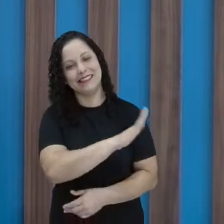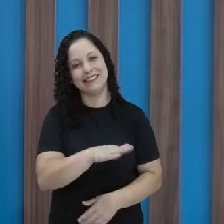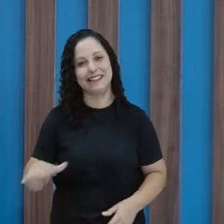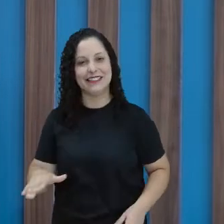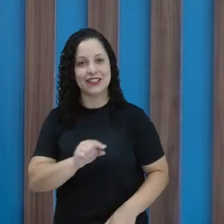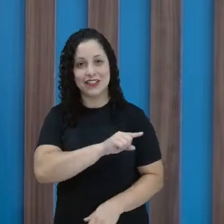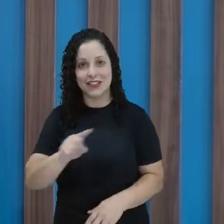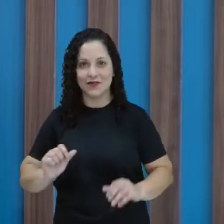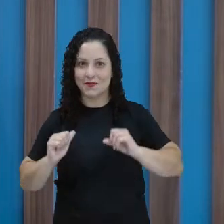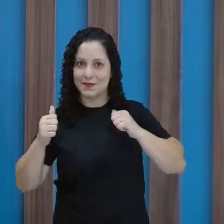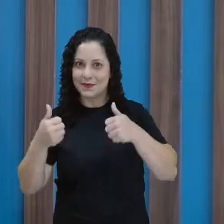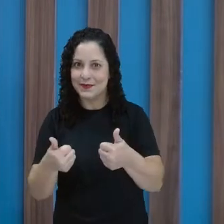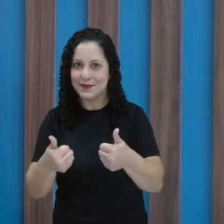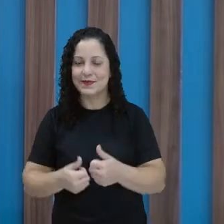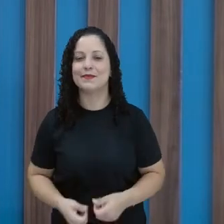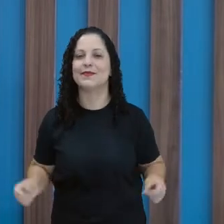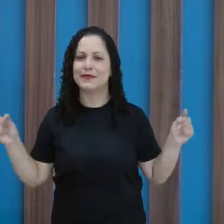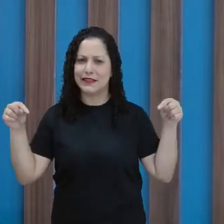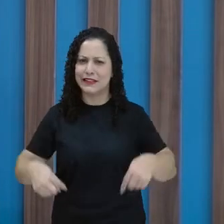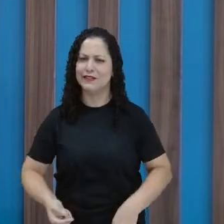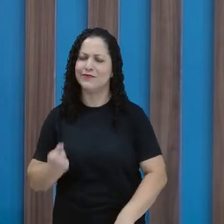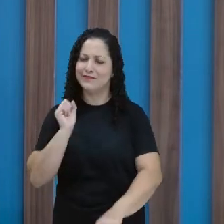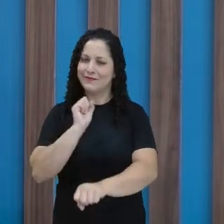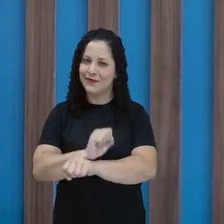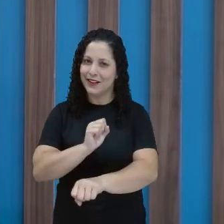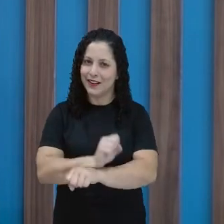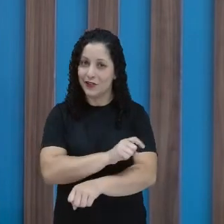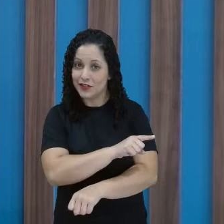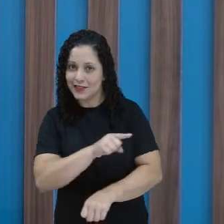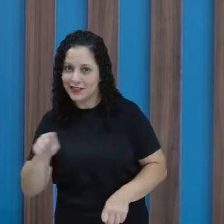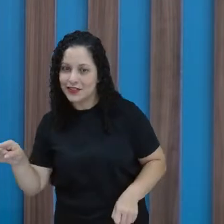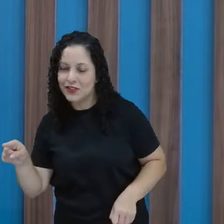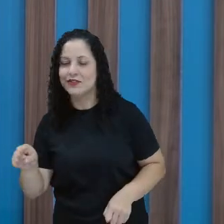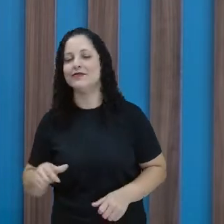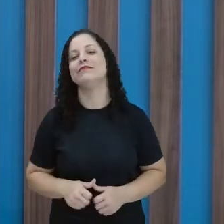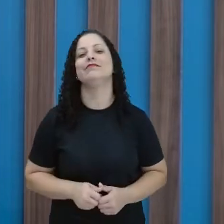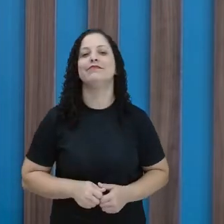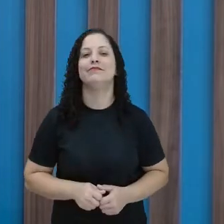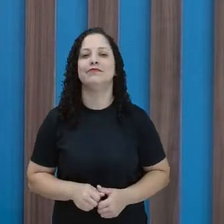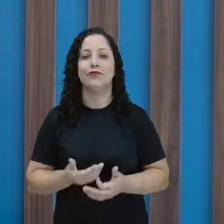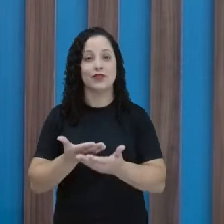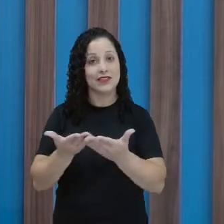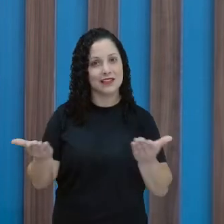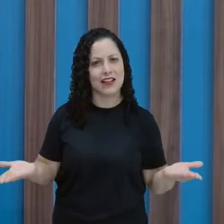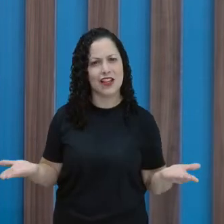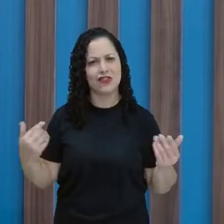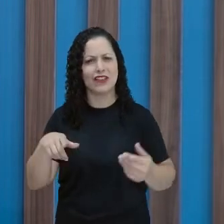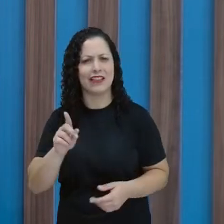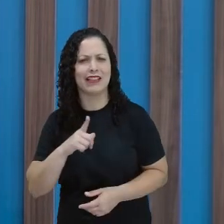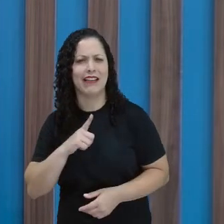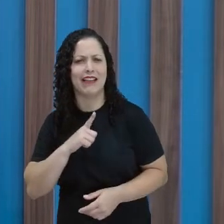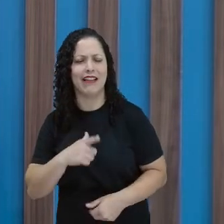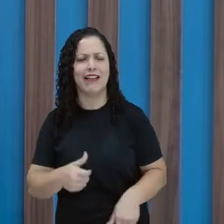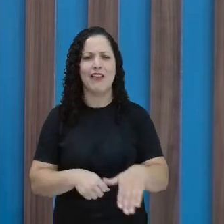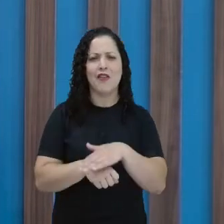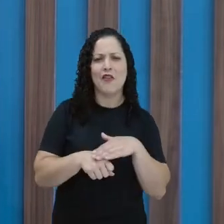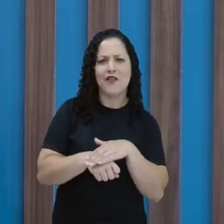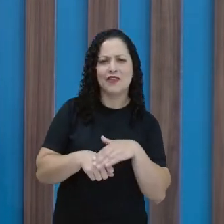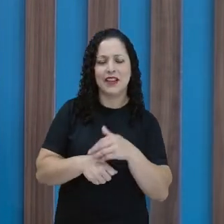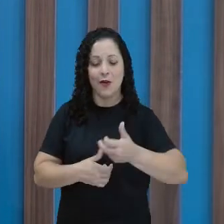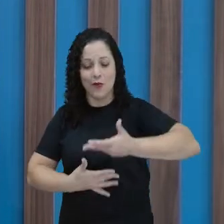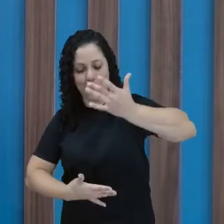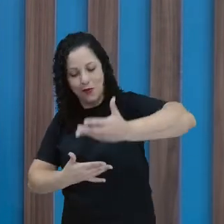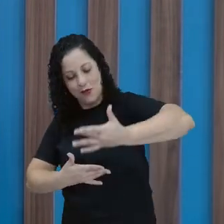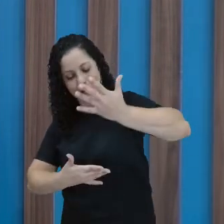estão? Estou aqui já esperando vocês conversarem aí, tá? Dar o alô, mandar um alô para a escola. Estou